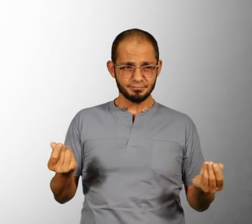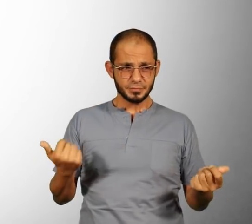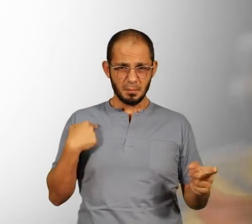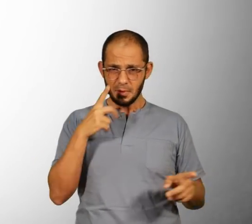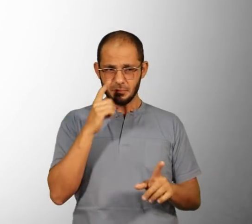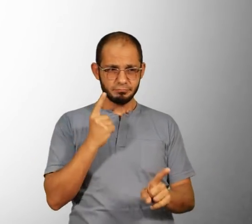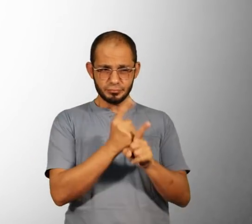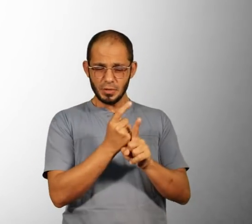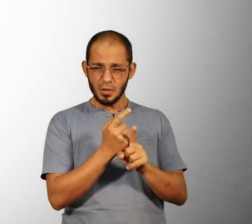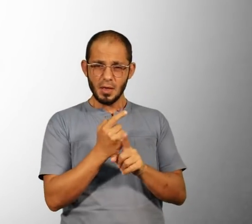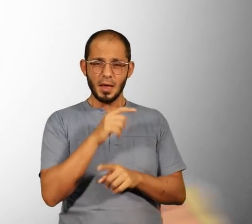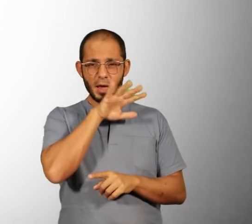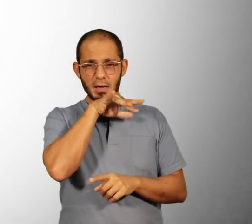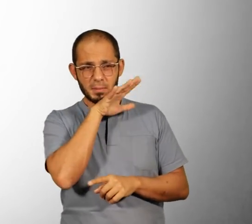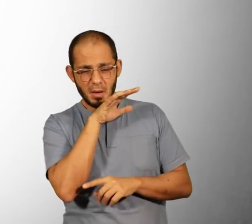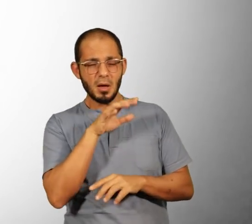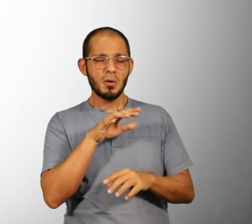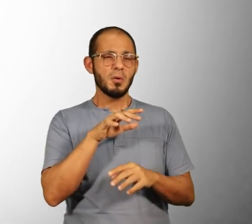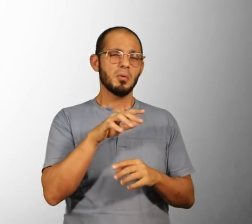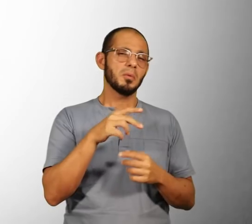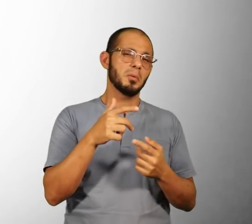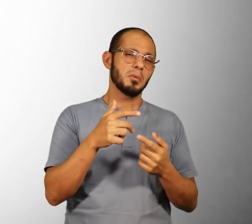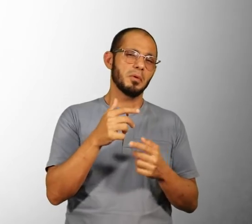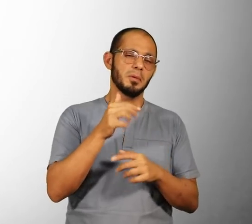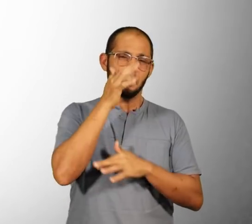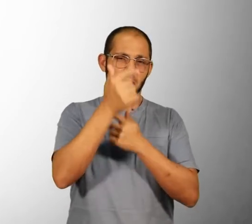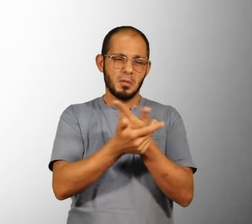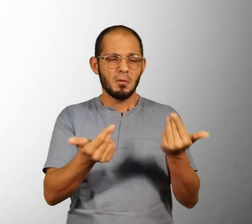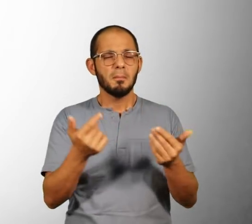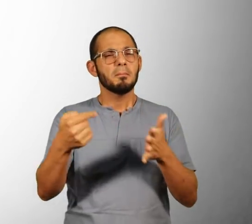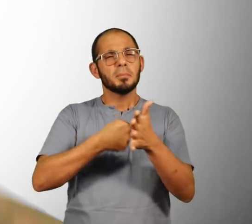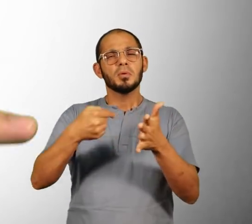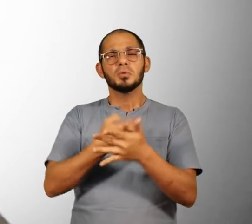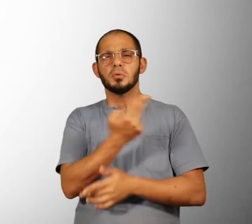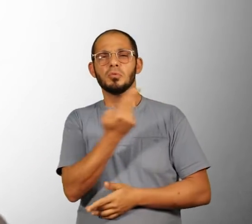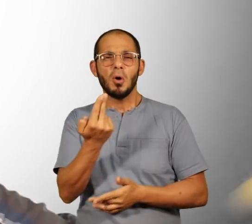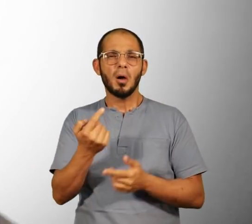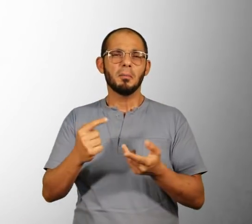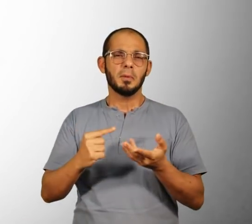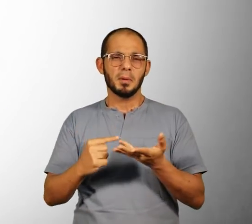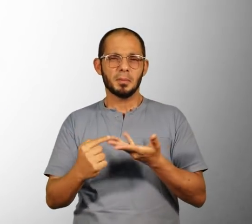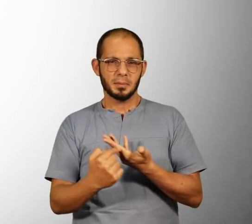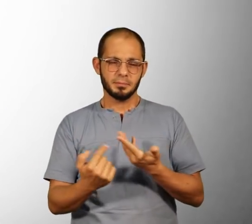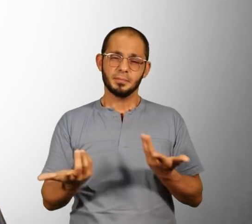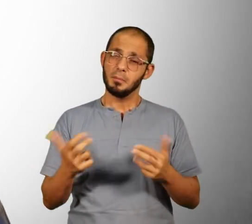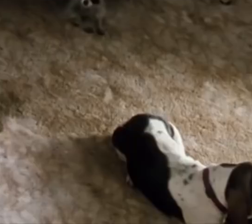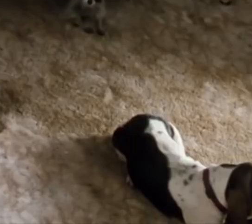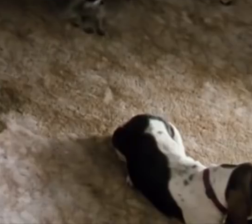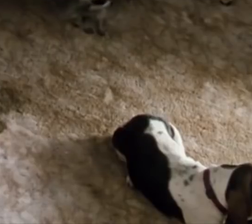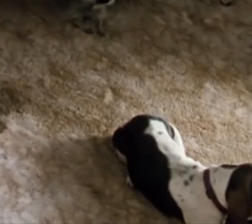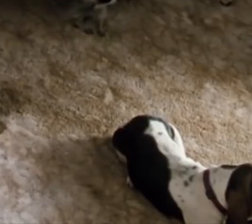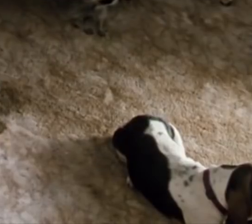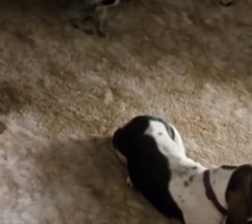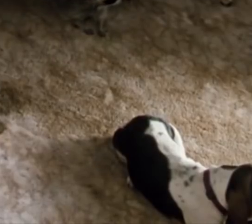que estuda animal e bicho. Aqui, que espécie é essa, sabe? Tipo, eu quero o nome científico disso. E biologia é mó grande, né? Então...